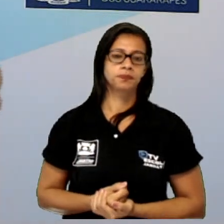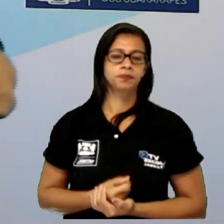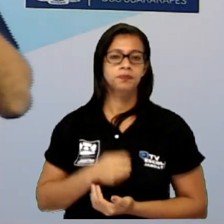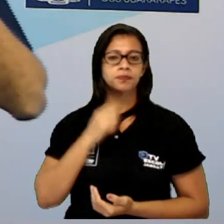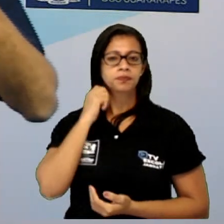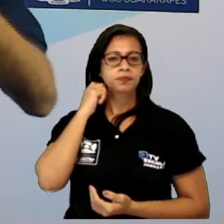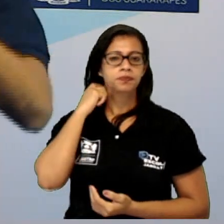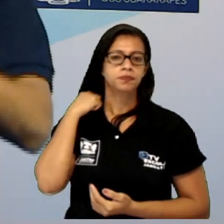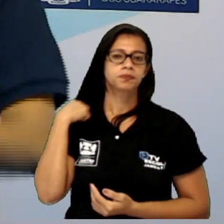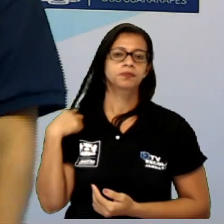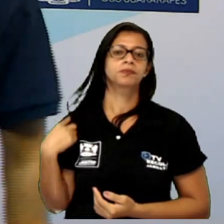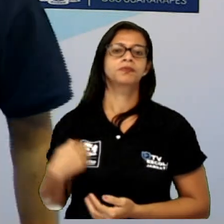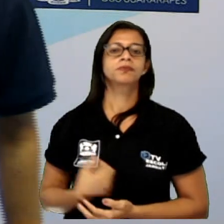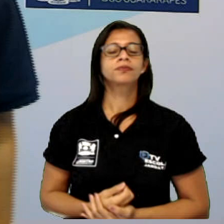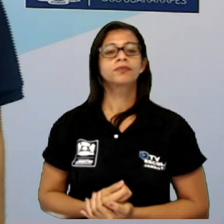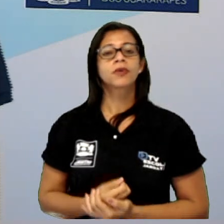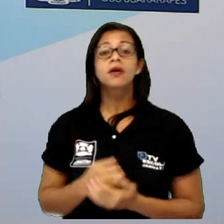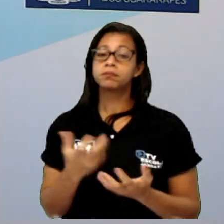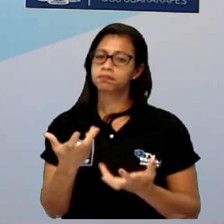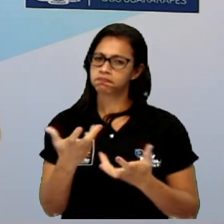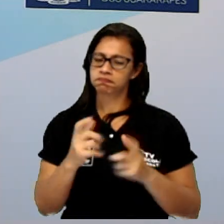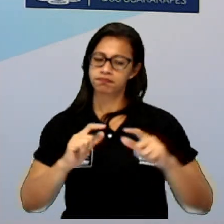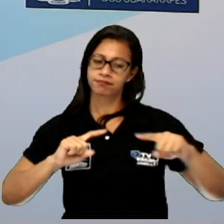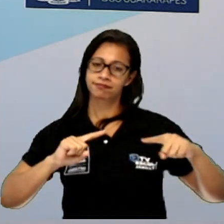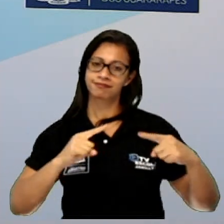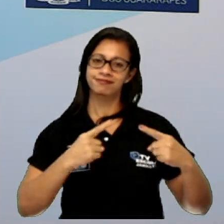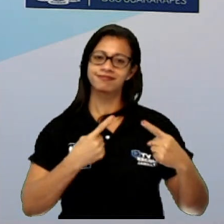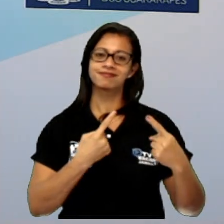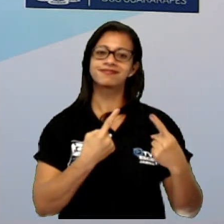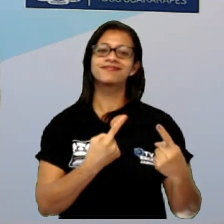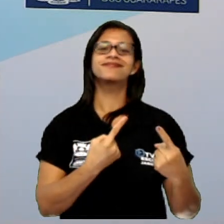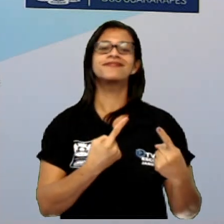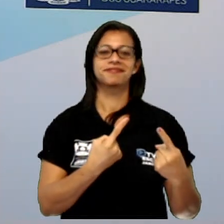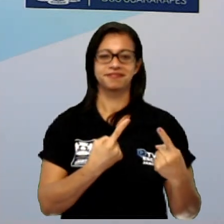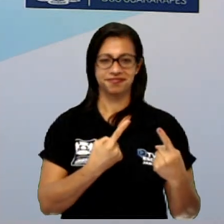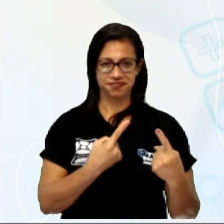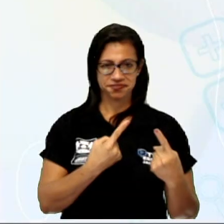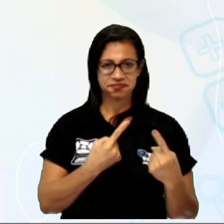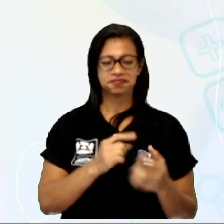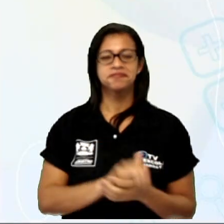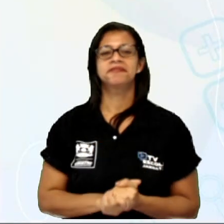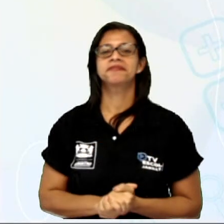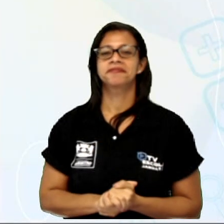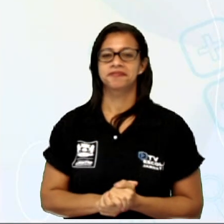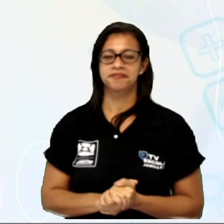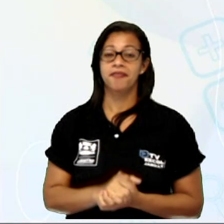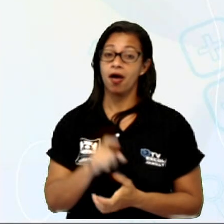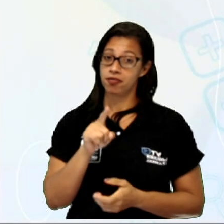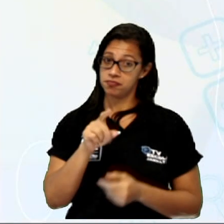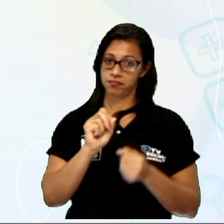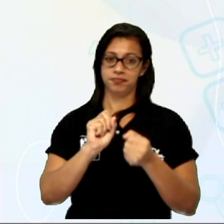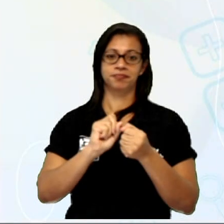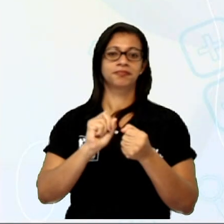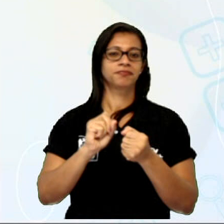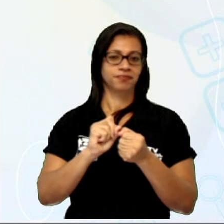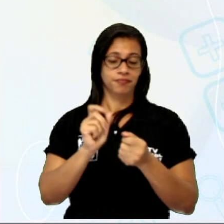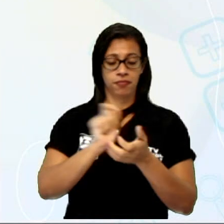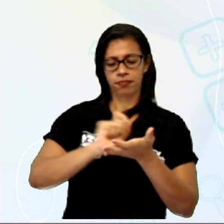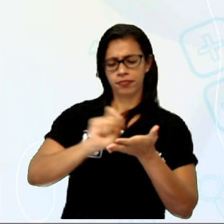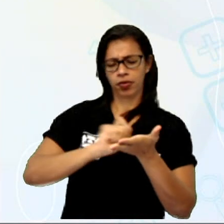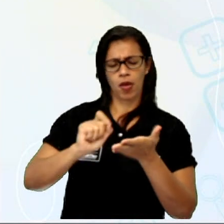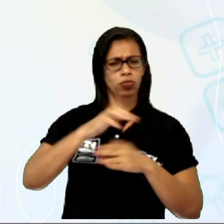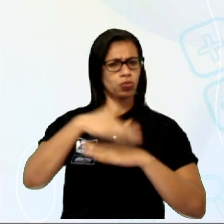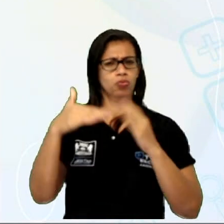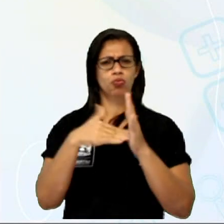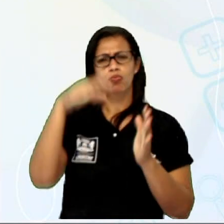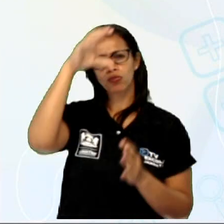lançar um desafio para você, chegou a tua vez agora de fazer a tua atividade, tá bom? Para registrar tudinho que a gente aprendeu aqui.